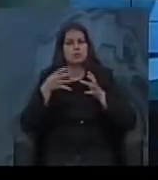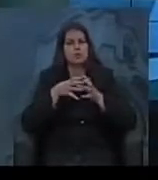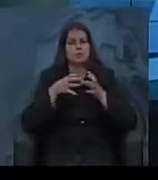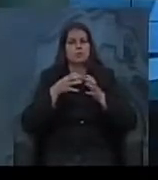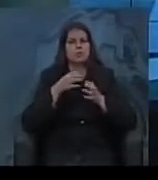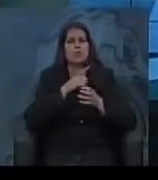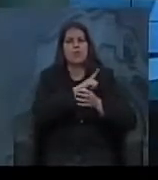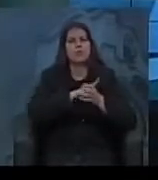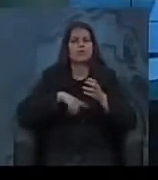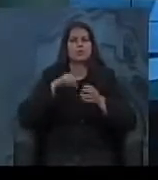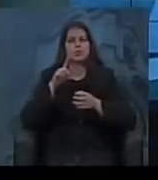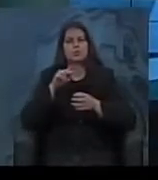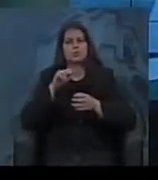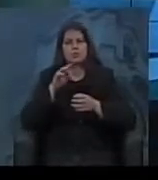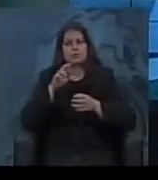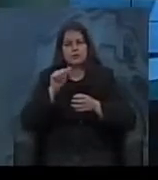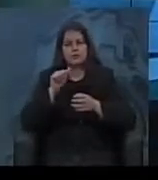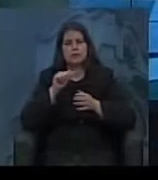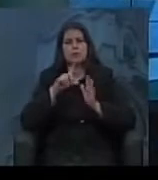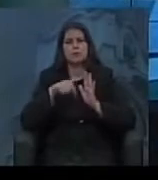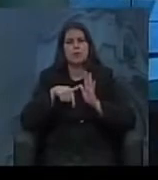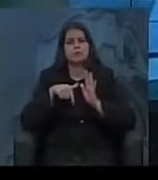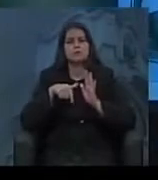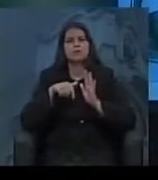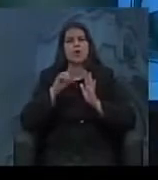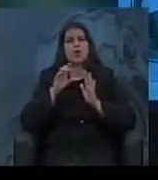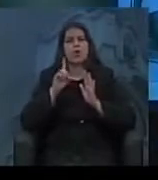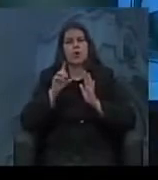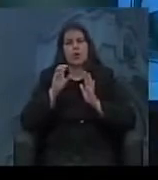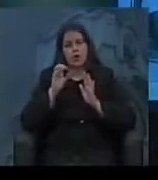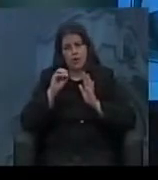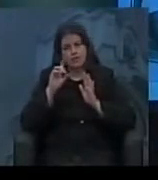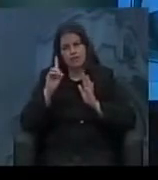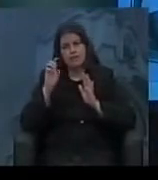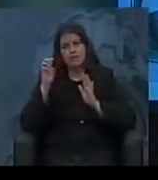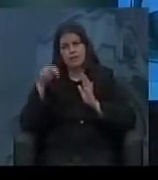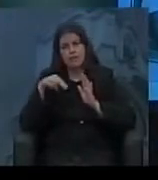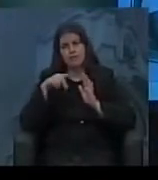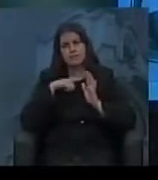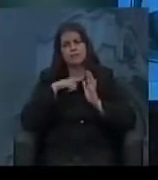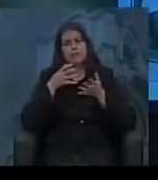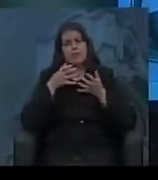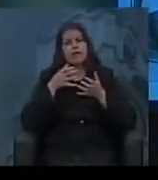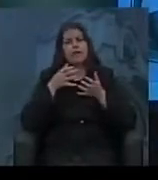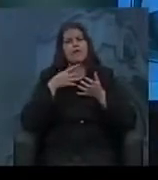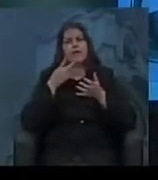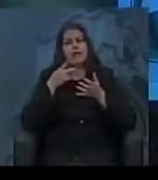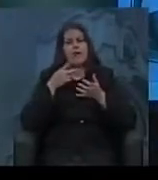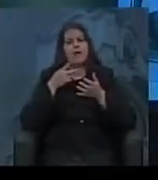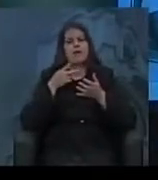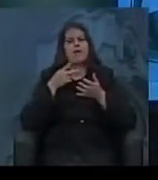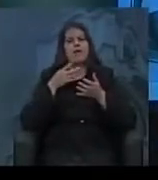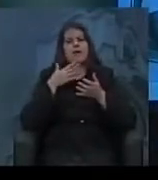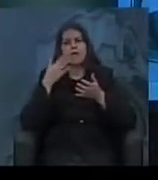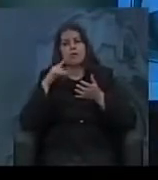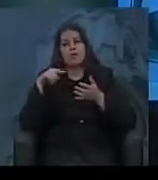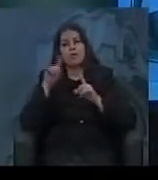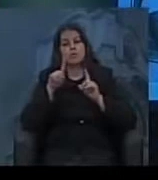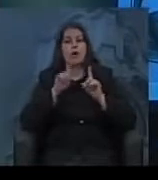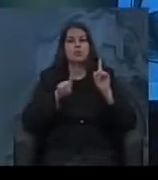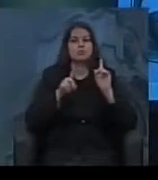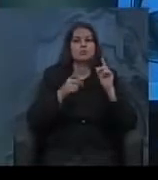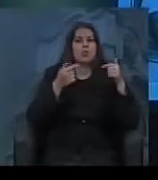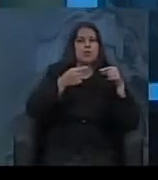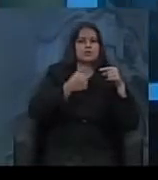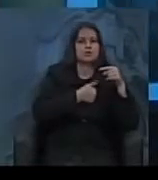primeiro momento, a UDN vai reunir os que são contra o projeto do Getúlio Vargas, ou seja, os anti